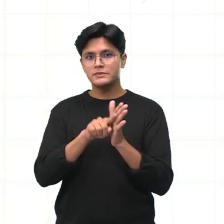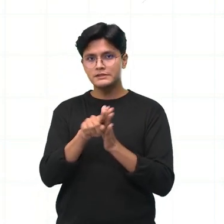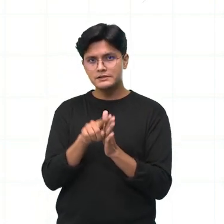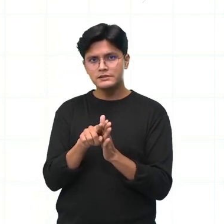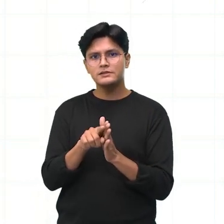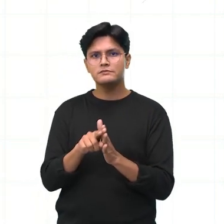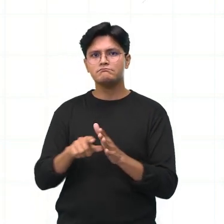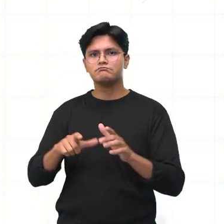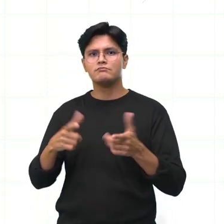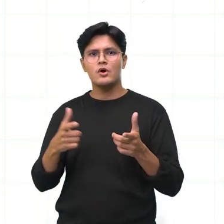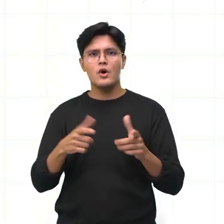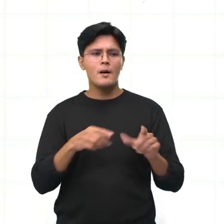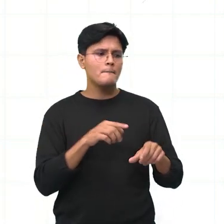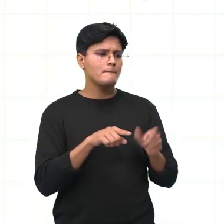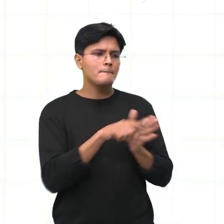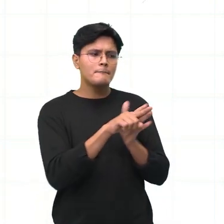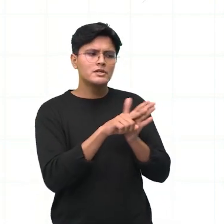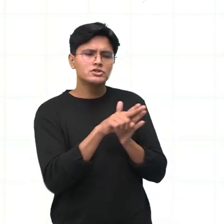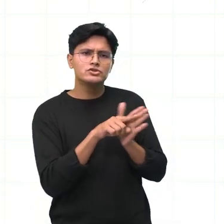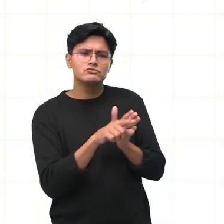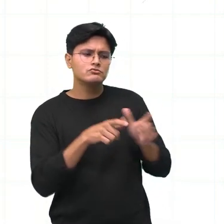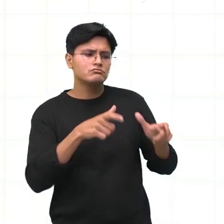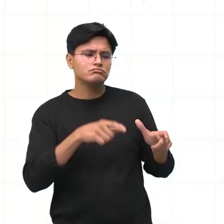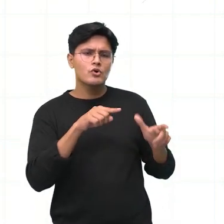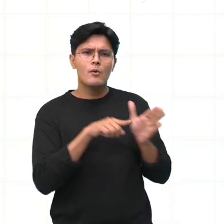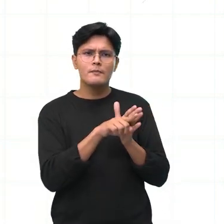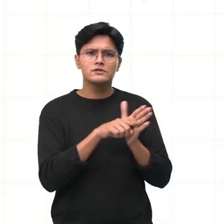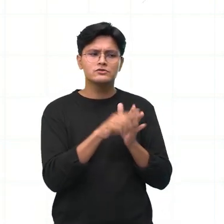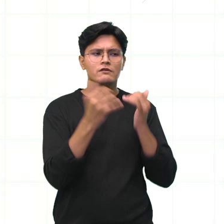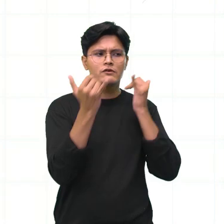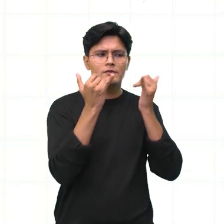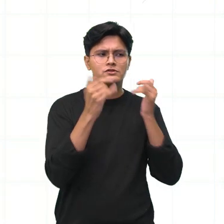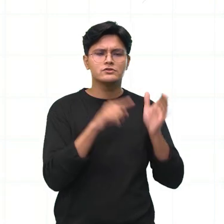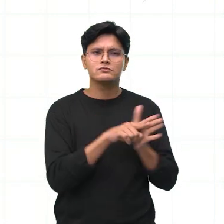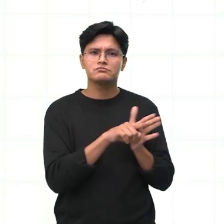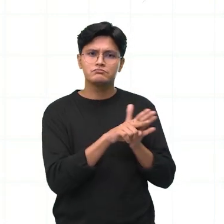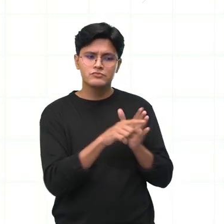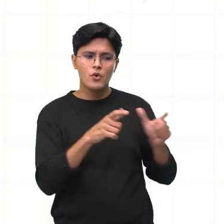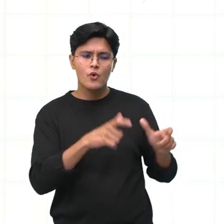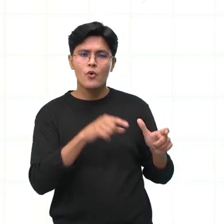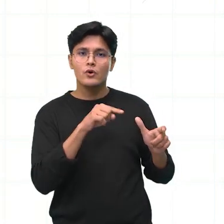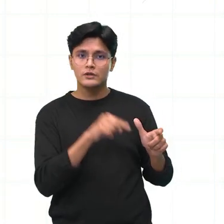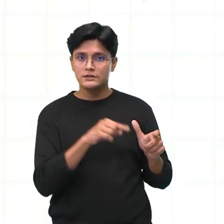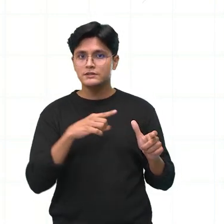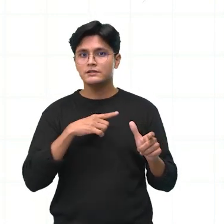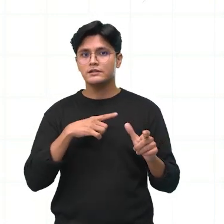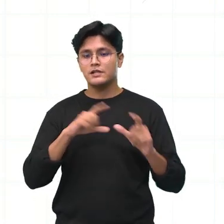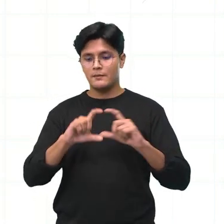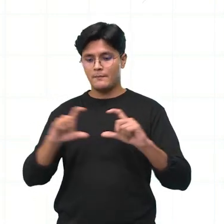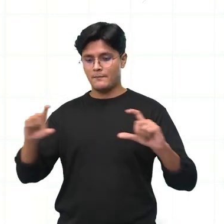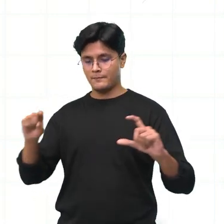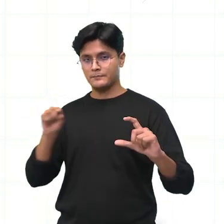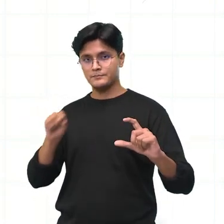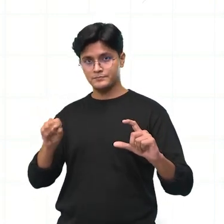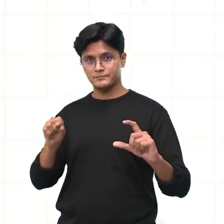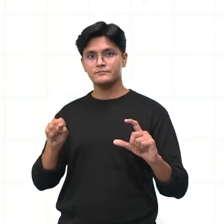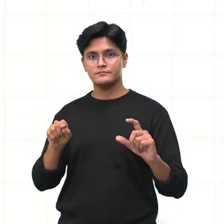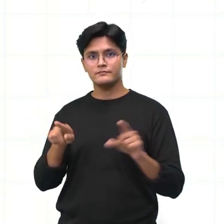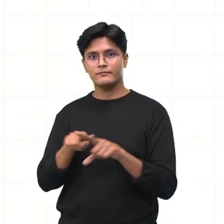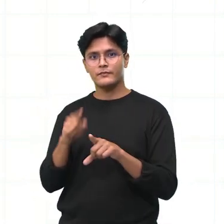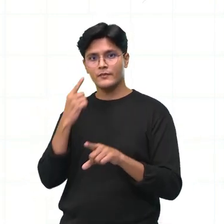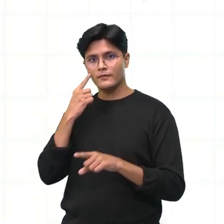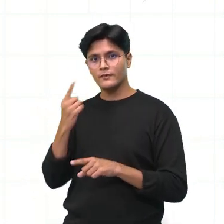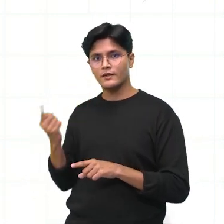onde que você tirou essas informações sobre a cidade de Manaus. Aí, nós temos aqui, né, uma fonte de pesquisa e